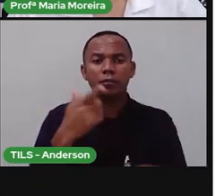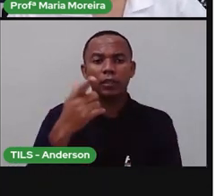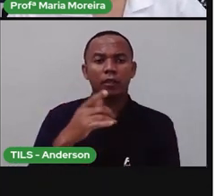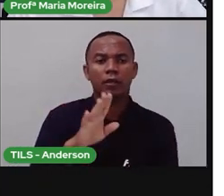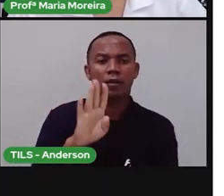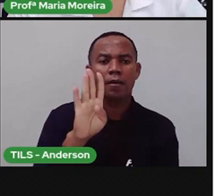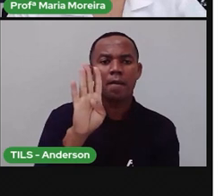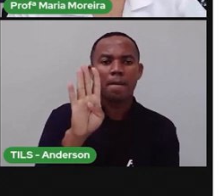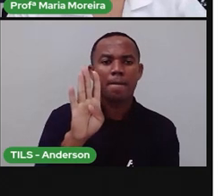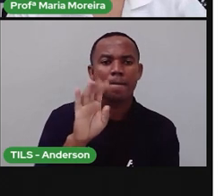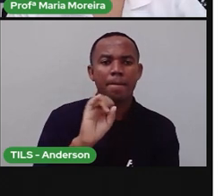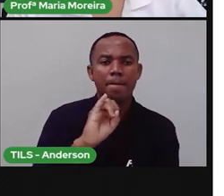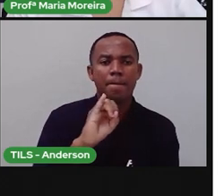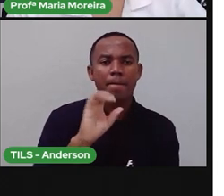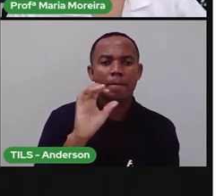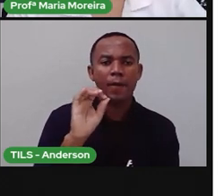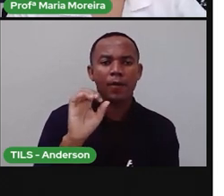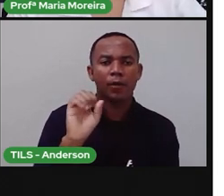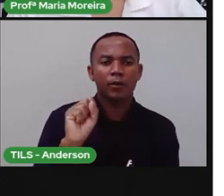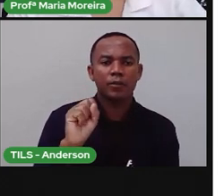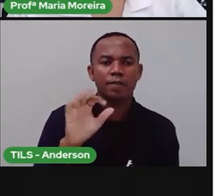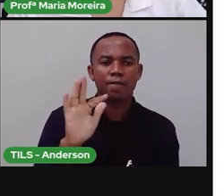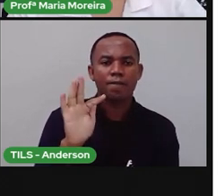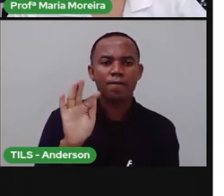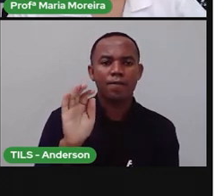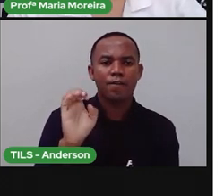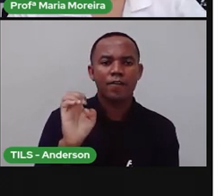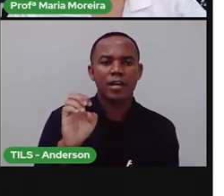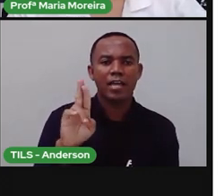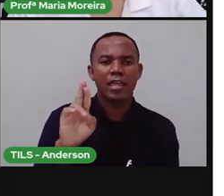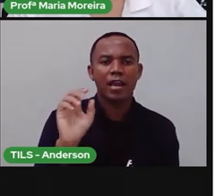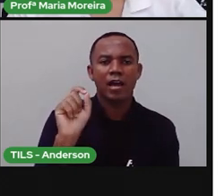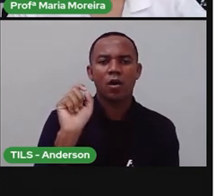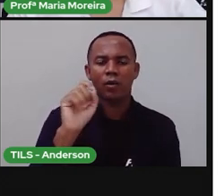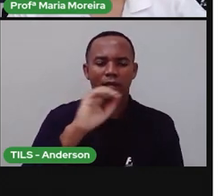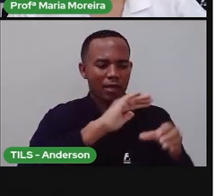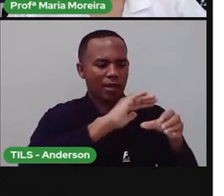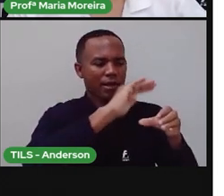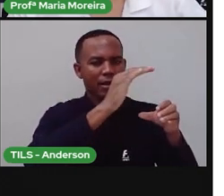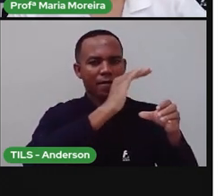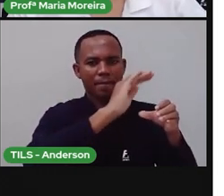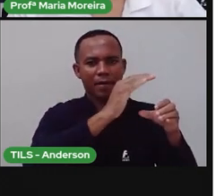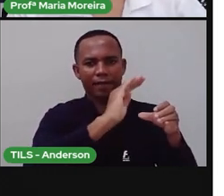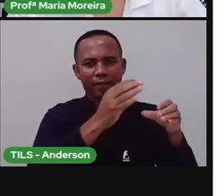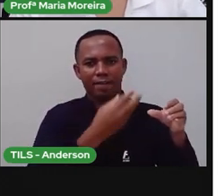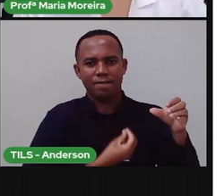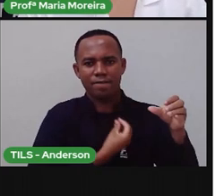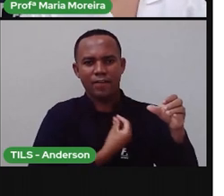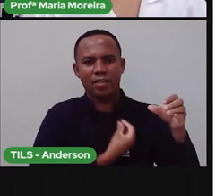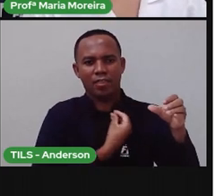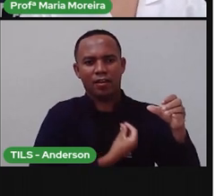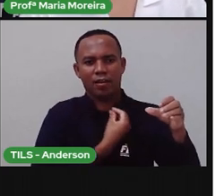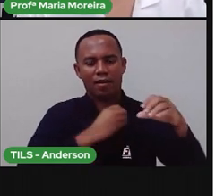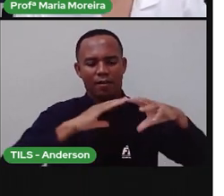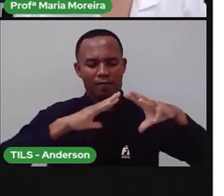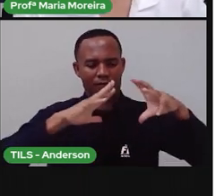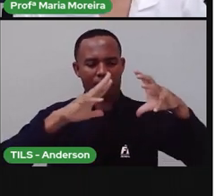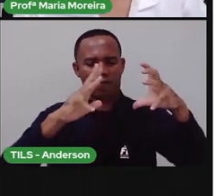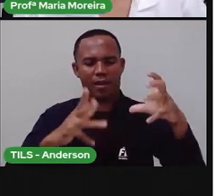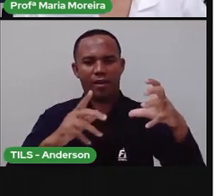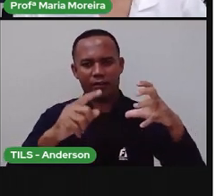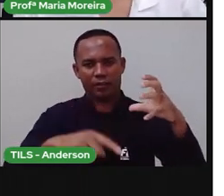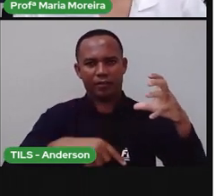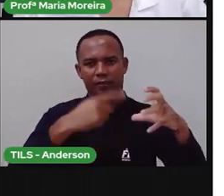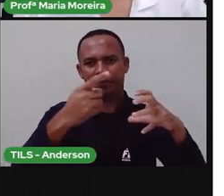vida na Terra. Que corresponde ao quê? A todos os ecossistemas do planeta. Você sabe o que é um ecossistema?